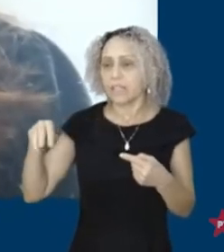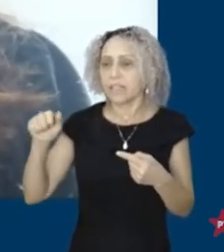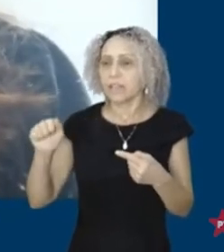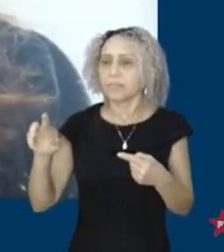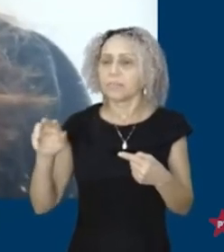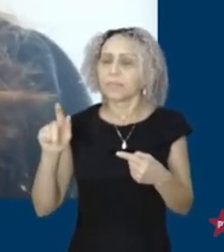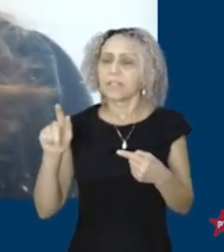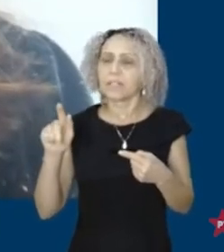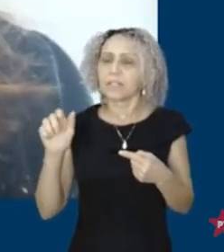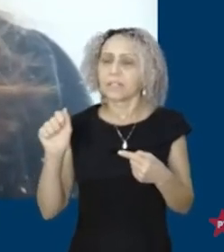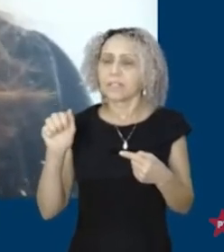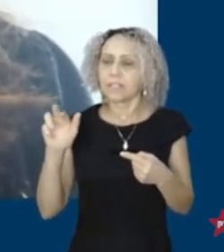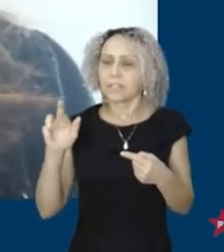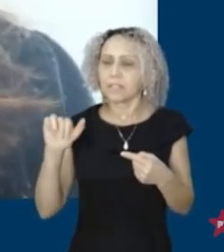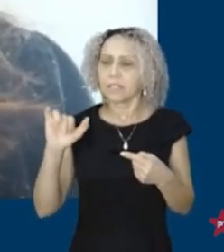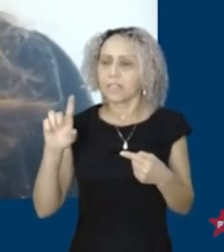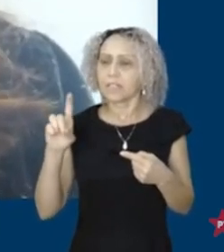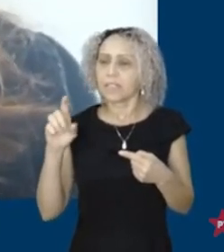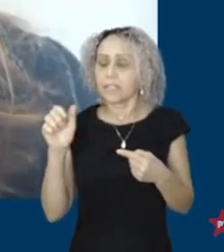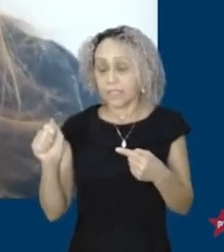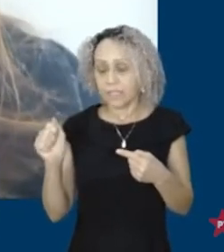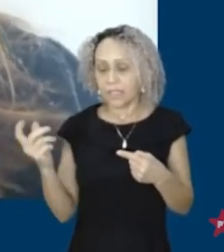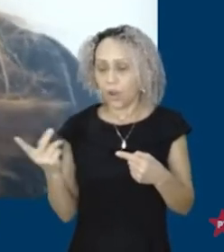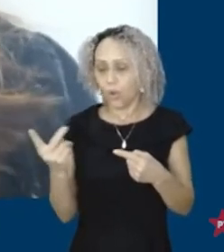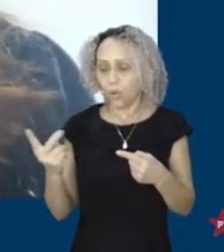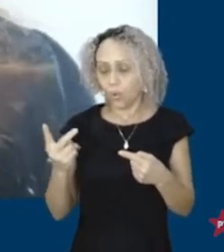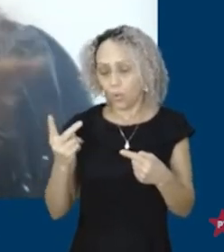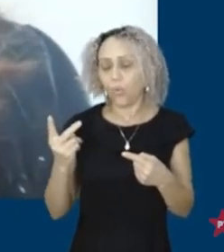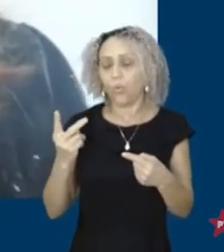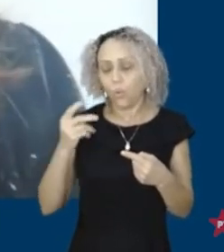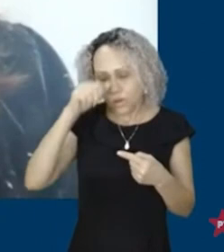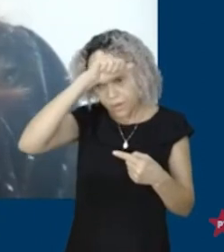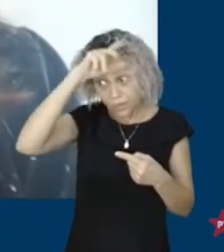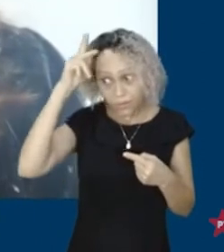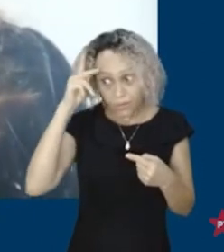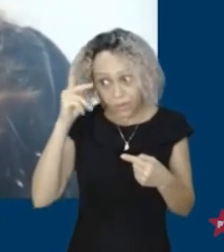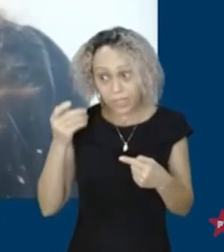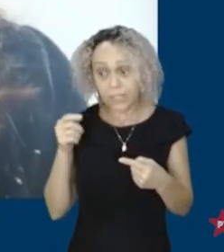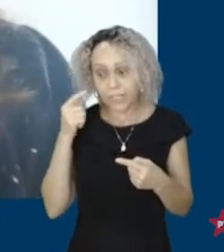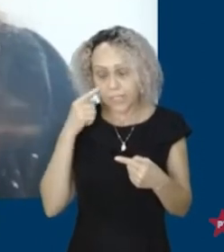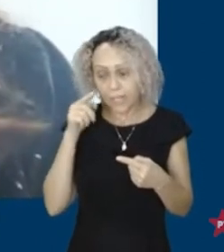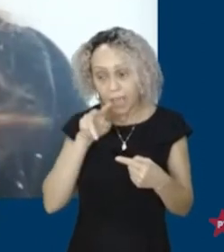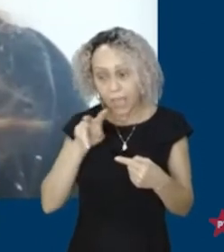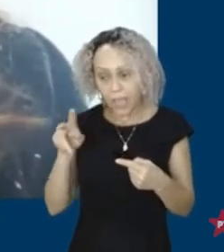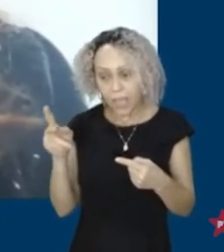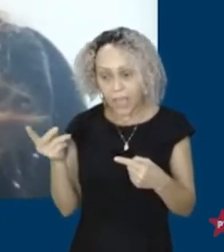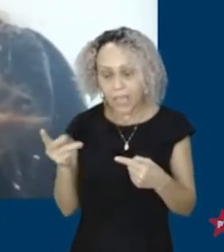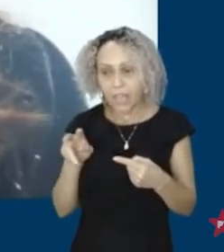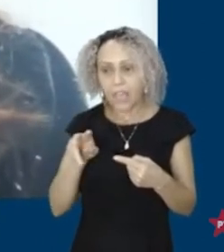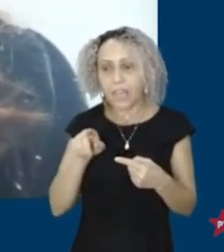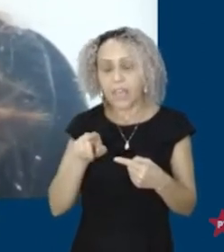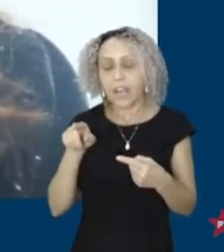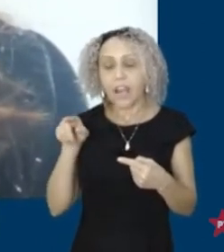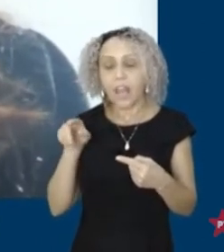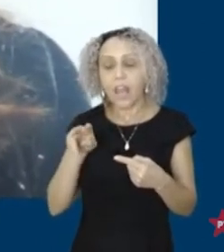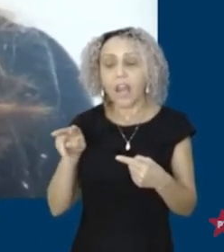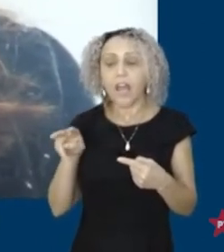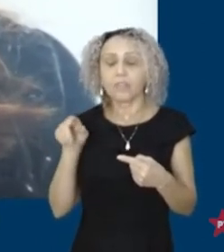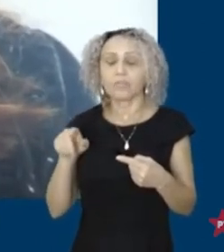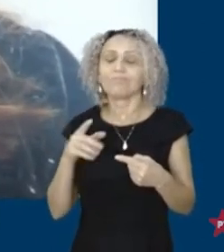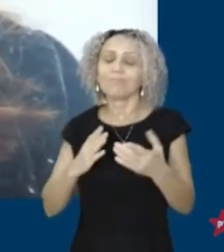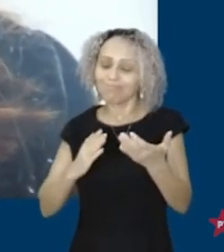prefeito de governador Valadares. Vale lembrar que o Léo já disputou a última eleição pra